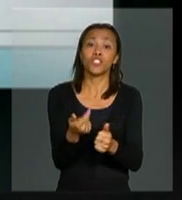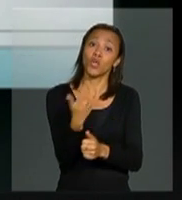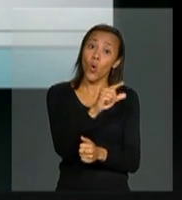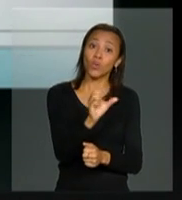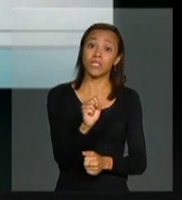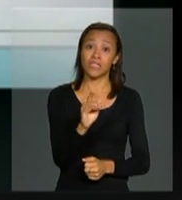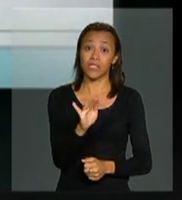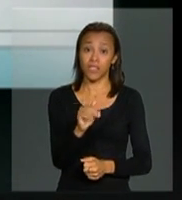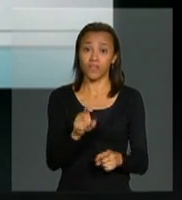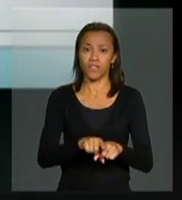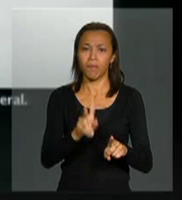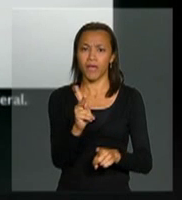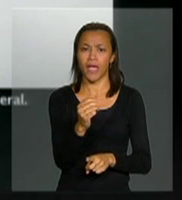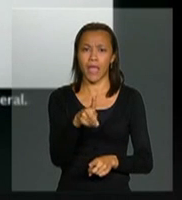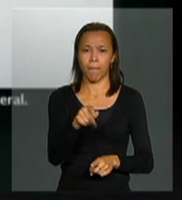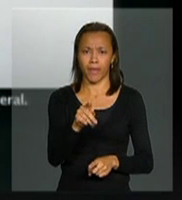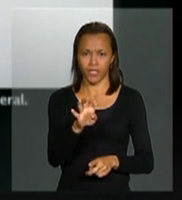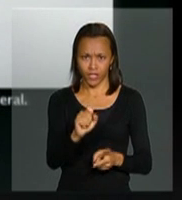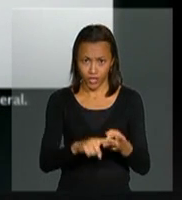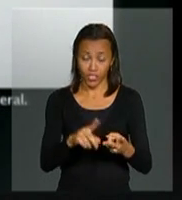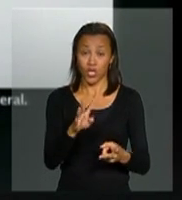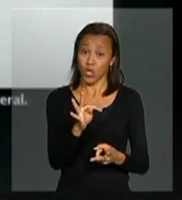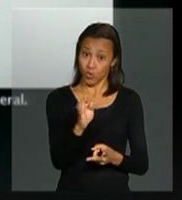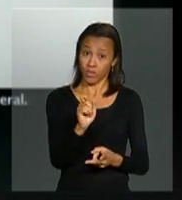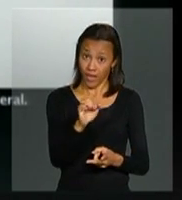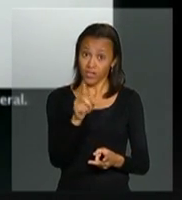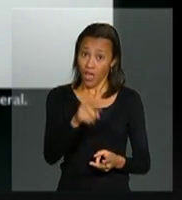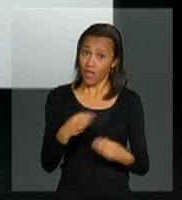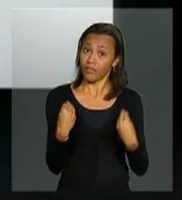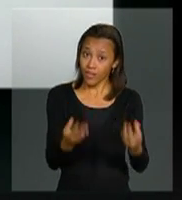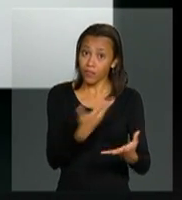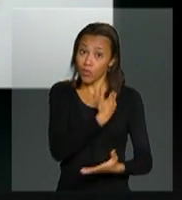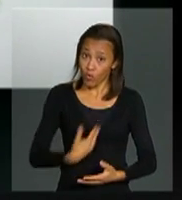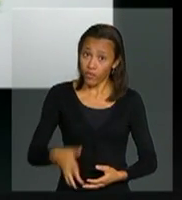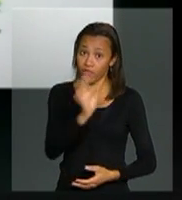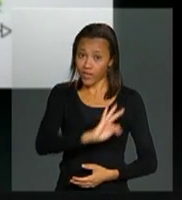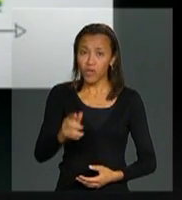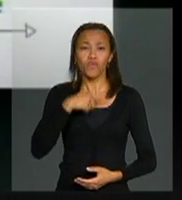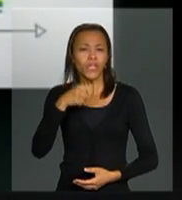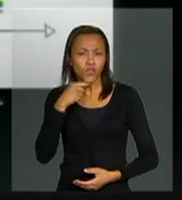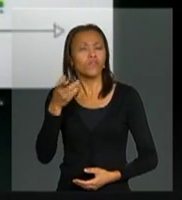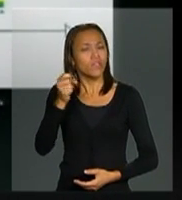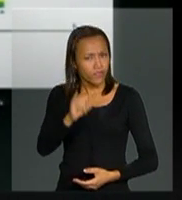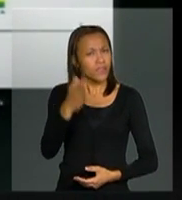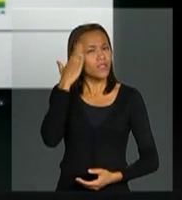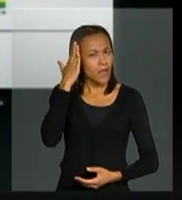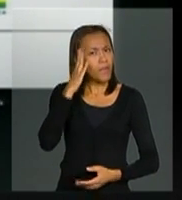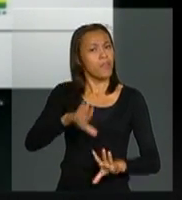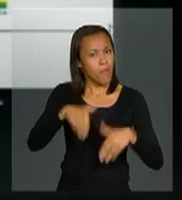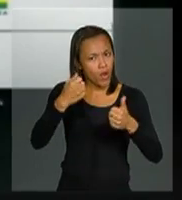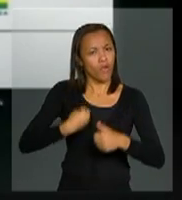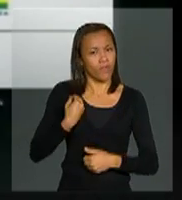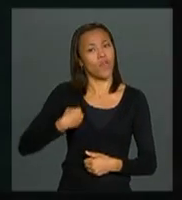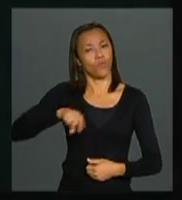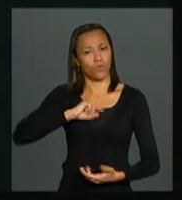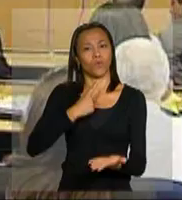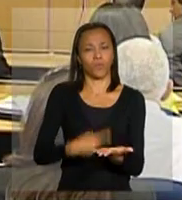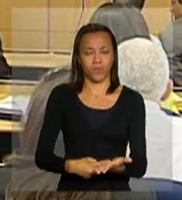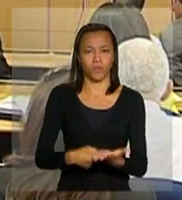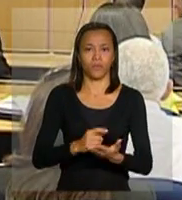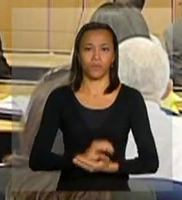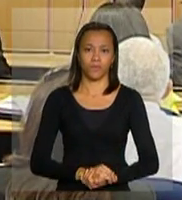sífilis e de hepatite virais. Os testes são garantidos pelo governo federal. Não fique na dúvida, fique sabendo. Melhorar sua vida. Nosso compromisso.